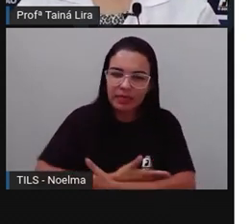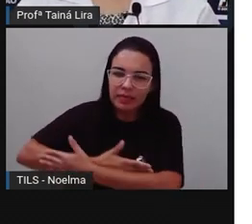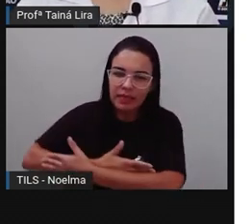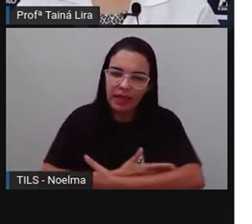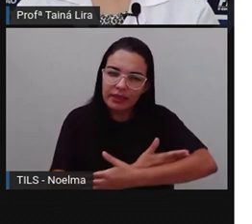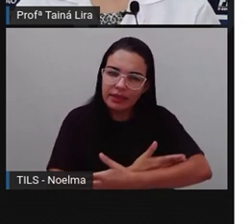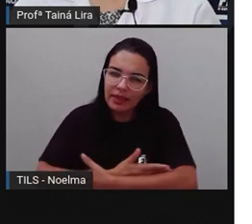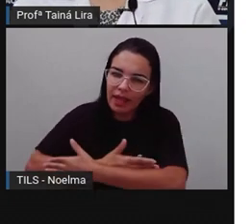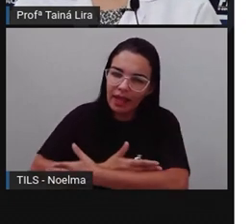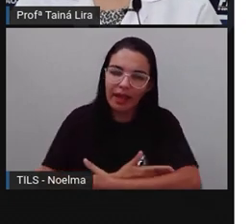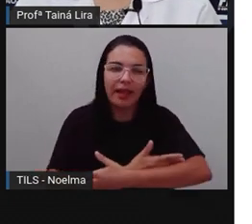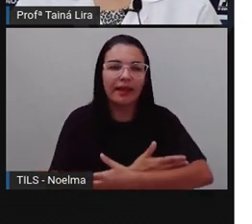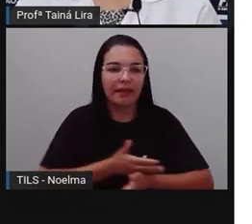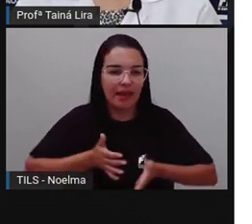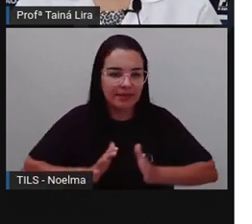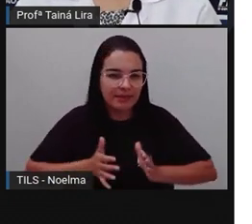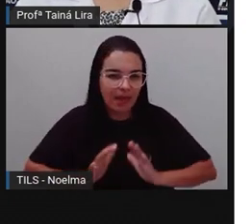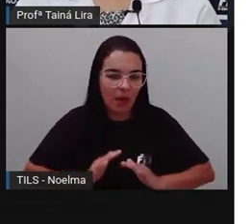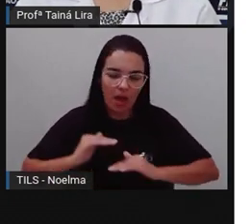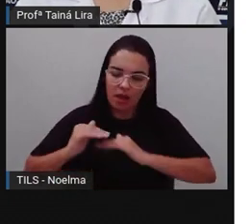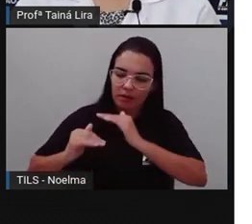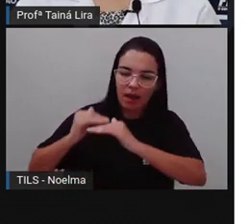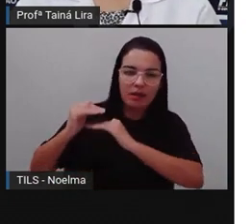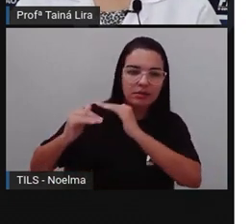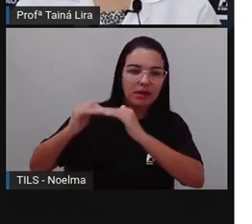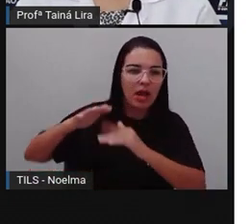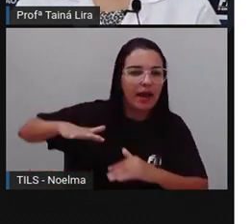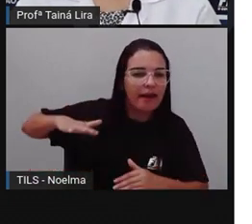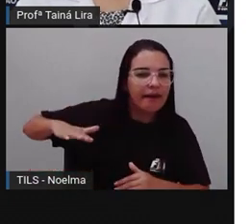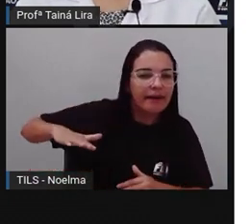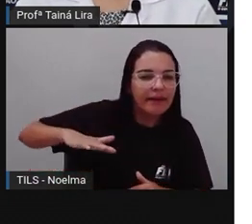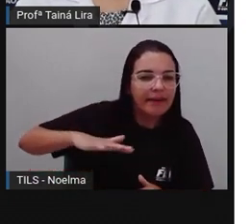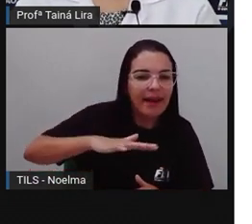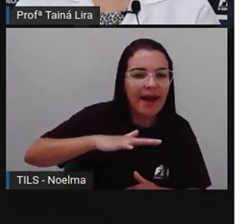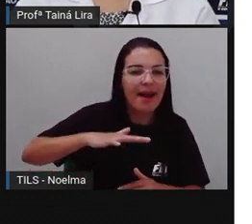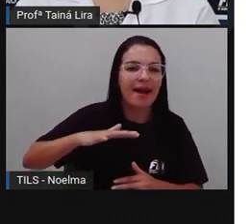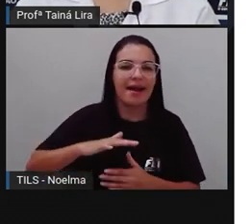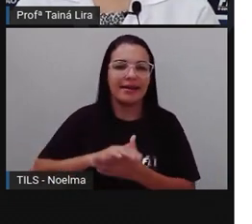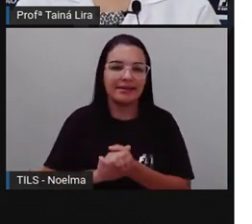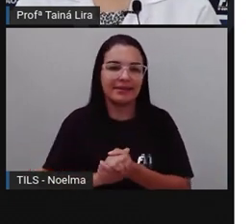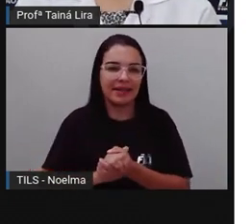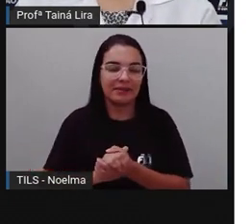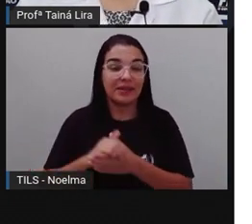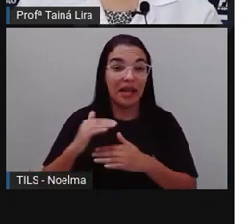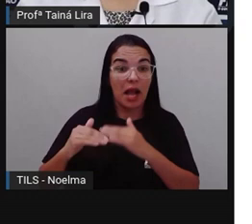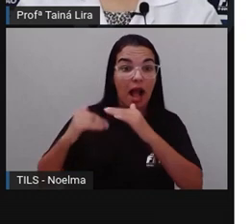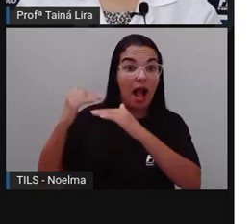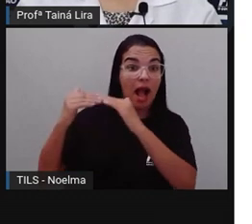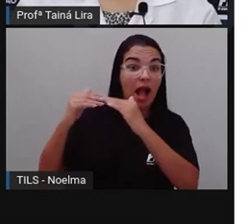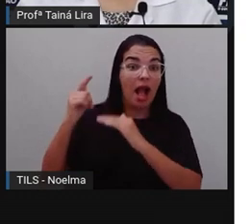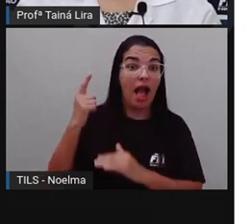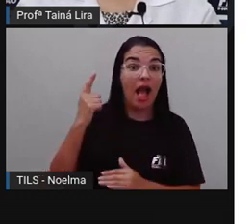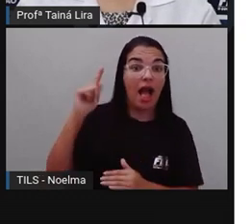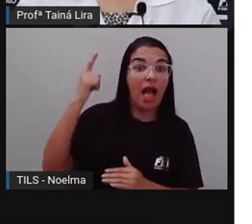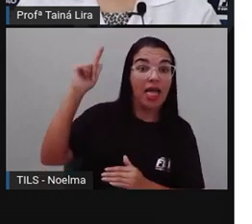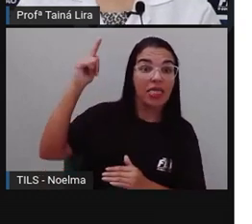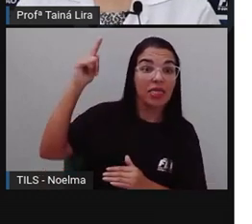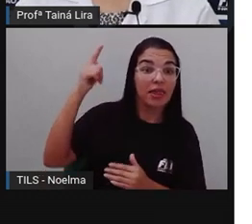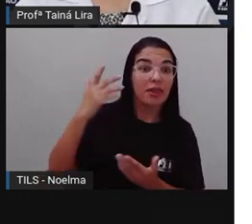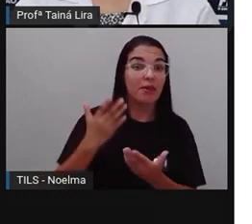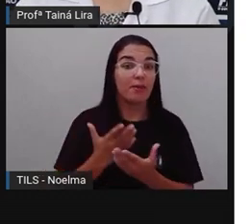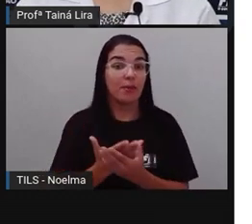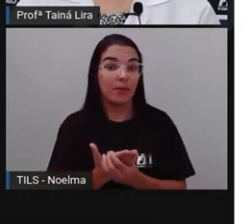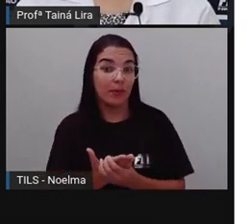nasceu, Ele foi crescendo, aqui ele já é uma criança, certo? E aí ele cresceu, ele